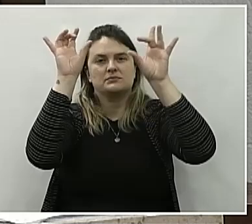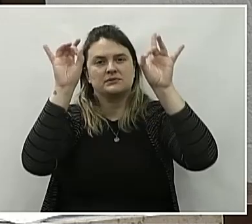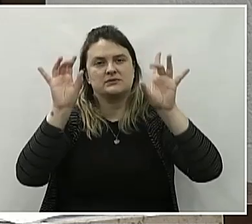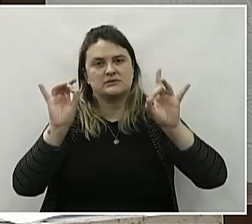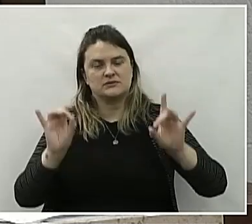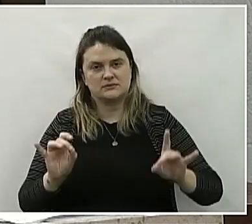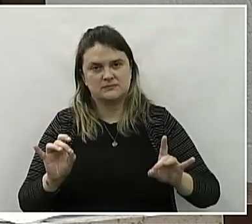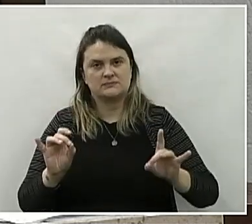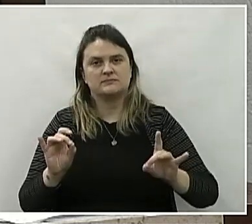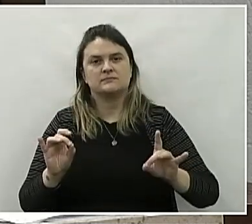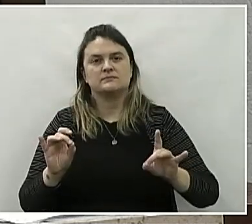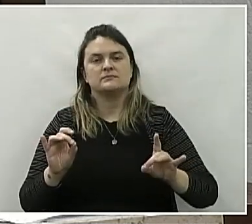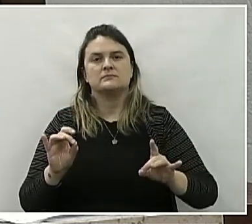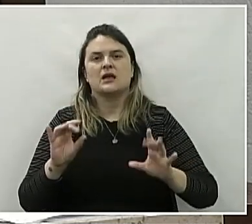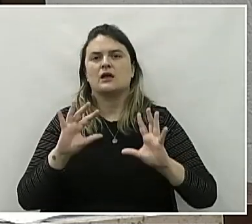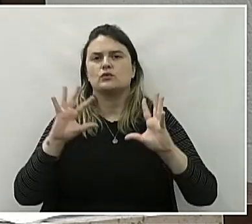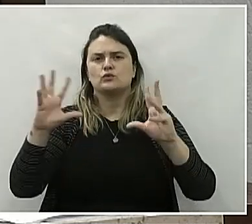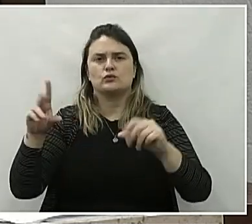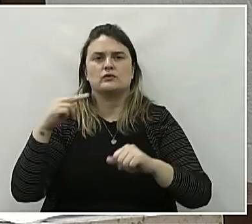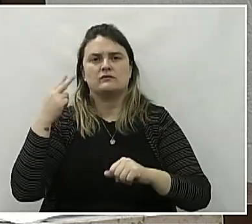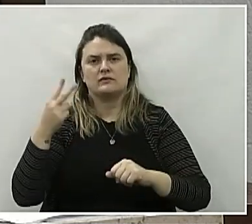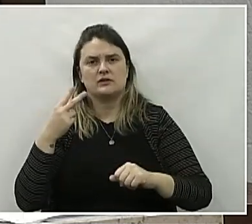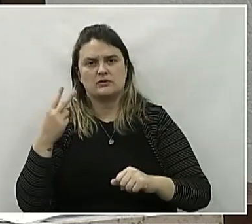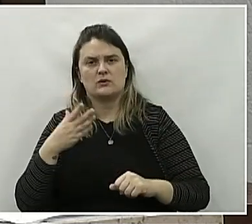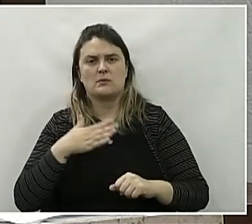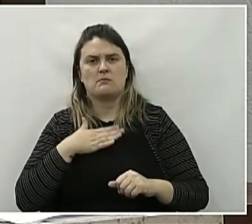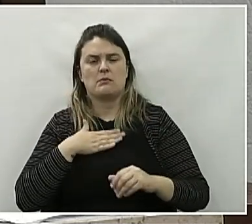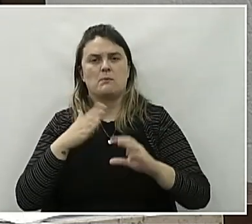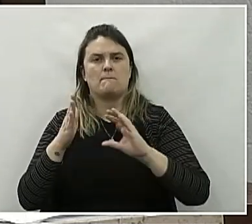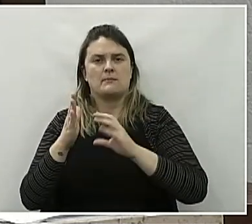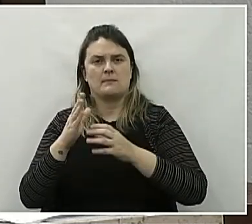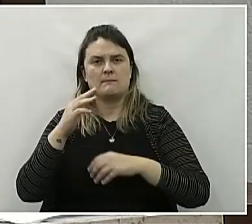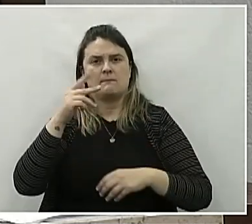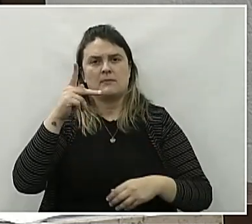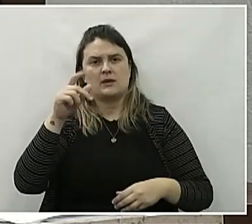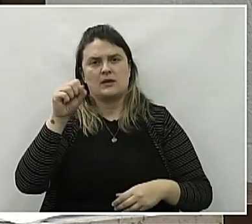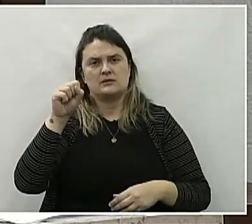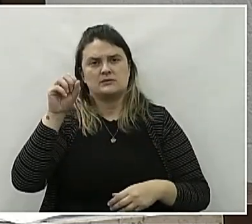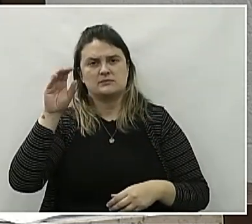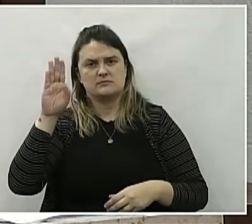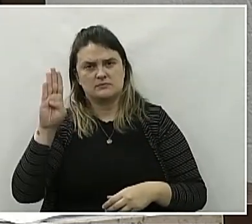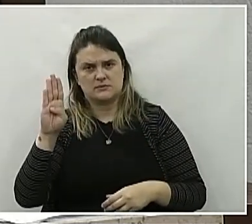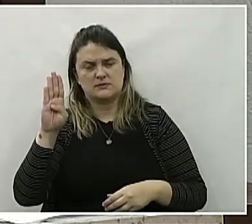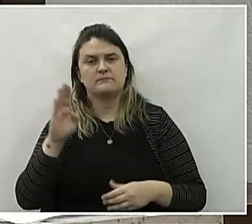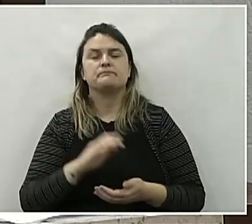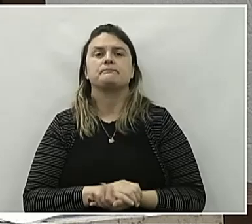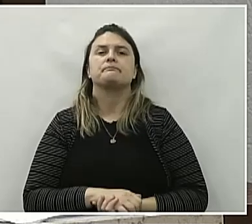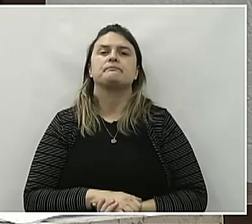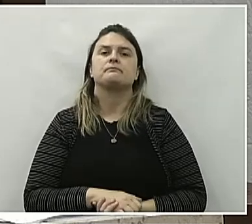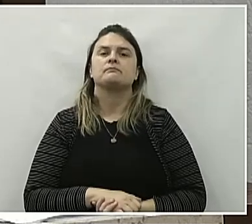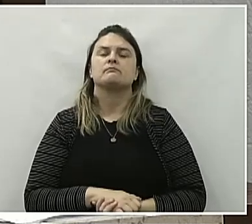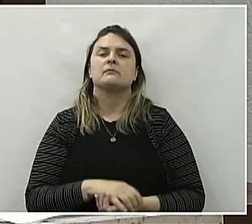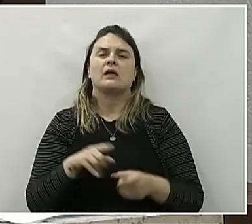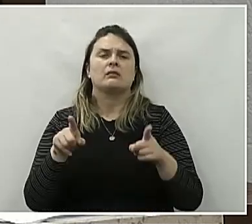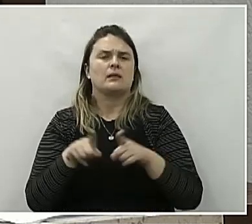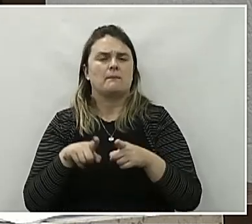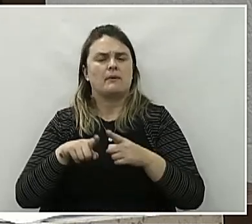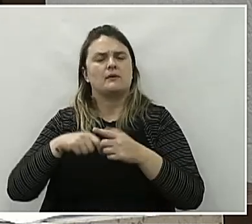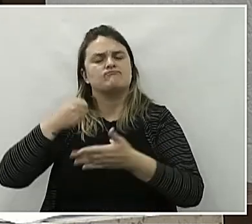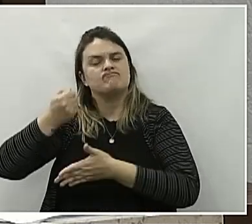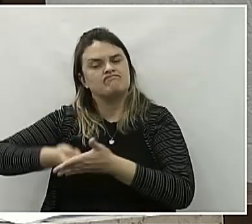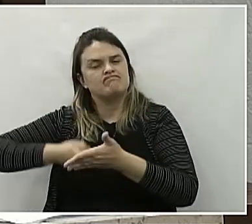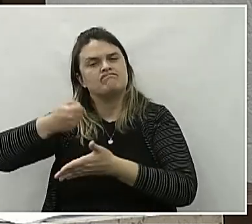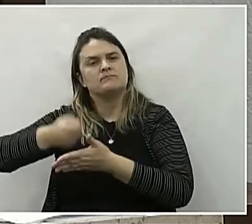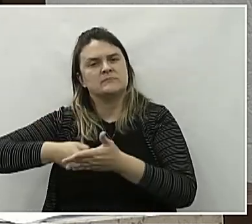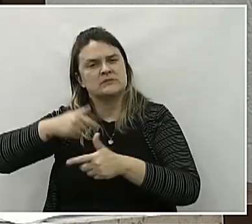aos vereadores do meu partido, PSB, o qual também batalharam